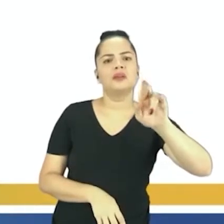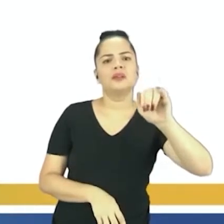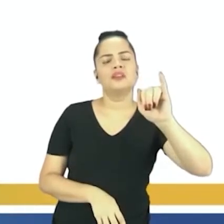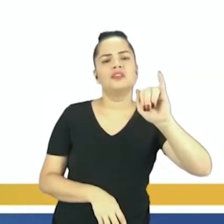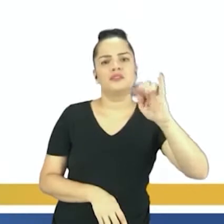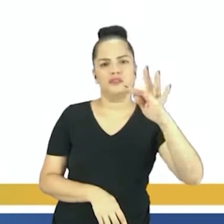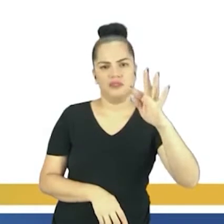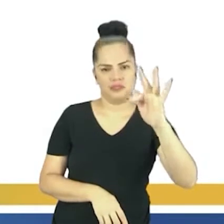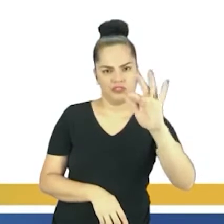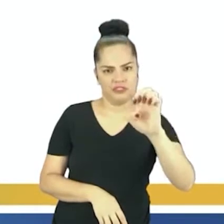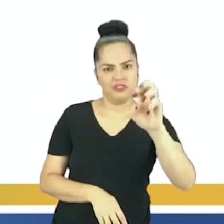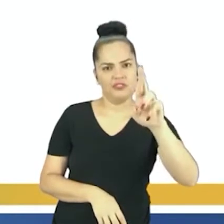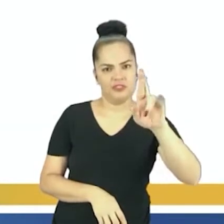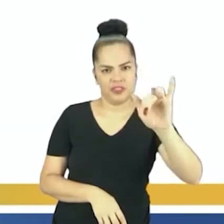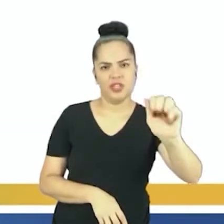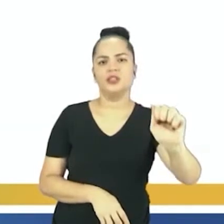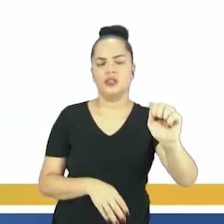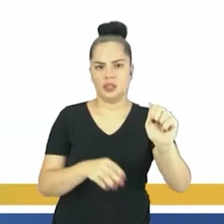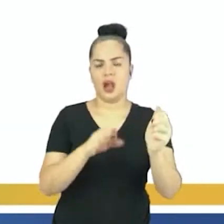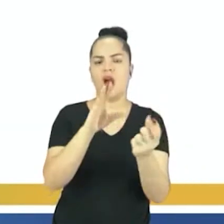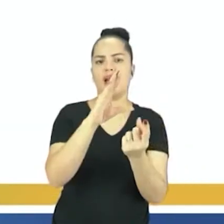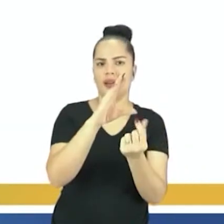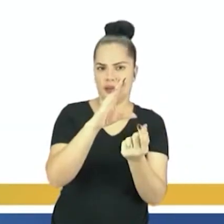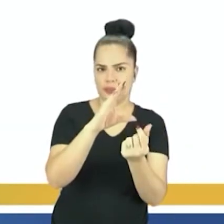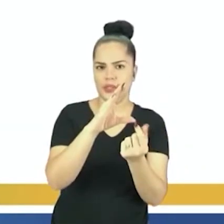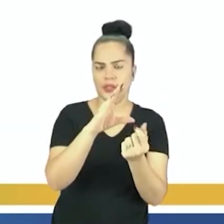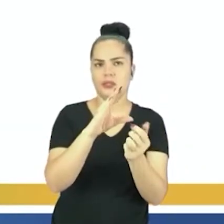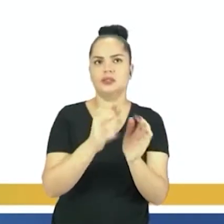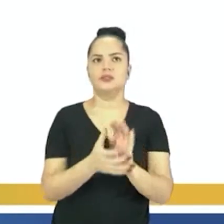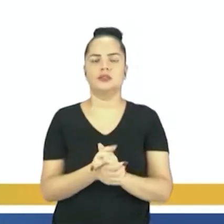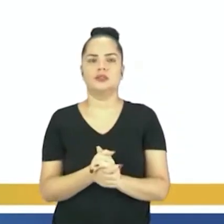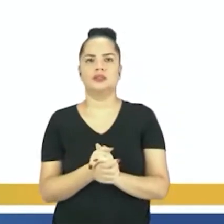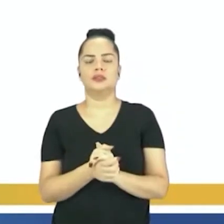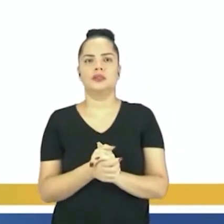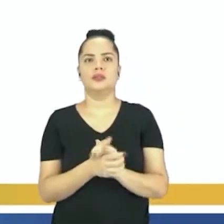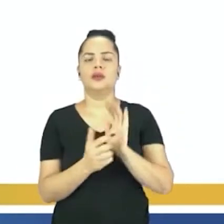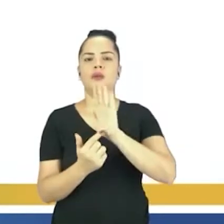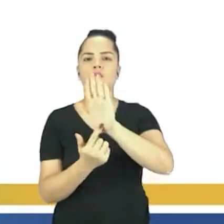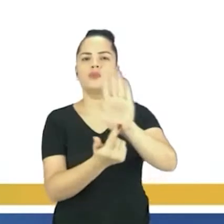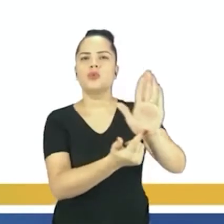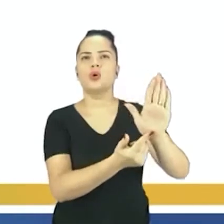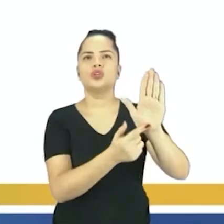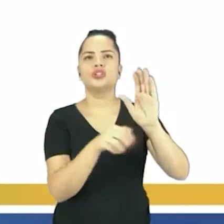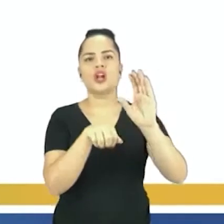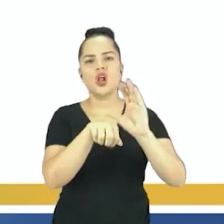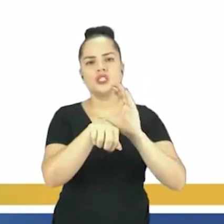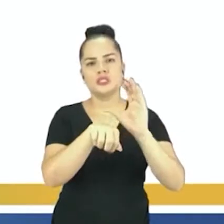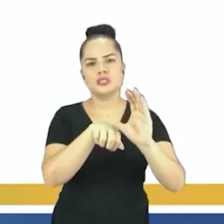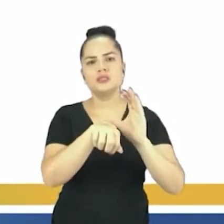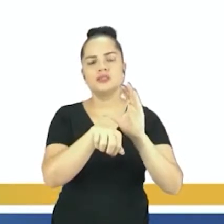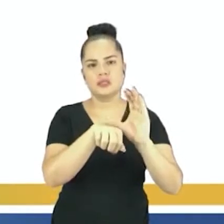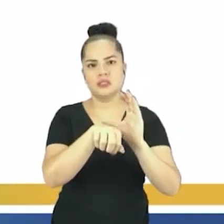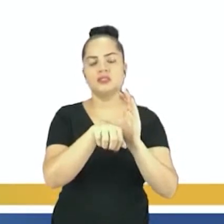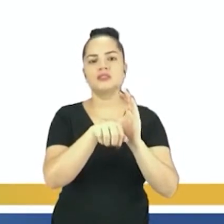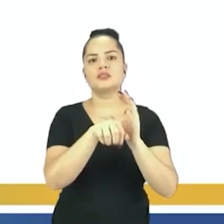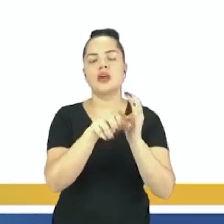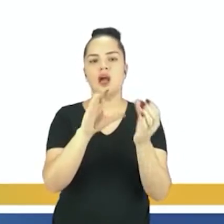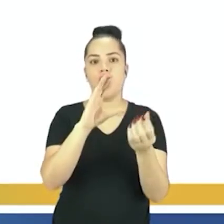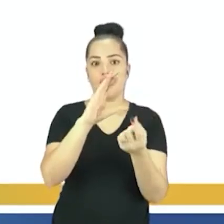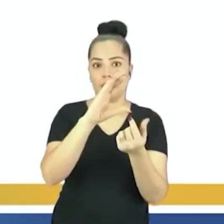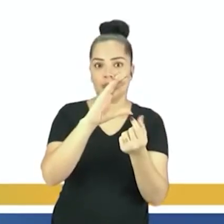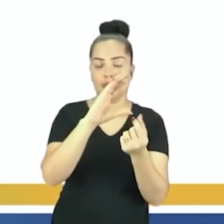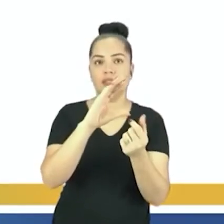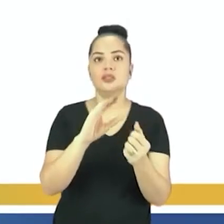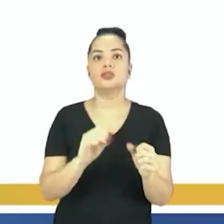na ilustração o capitalismo de cor cinza, socialismo vermelho, a